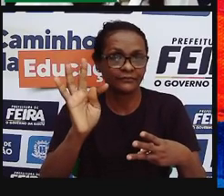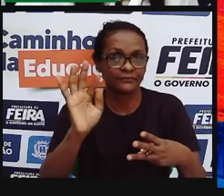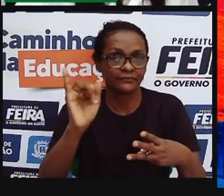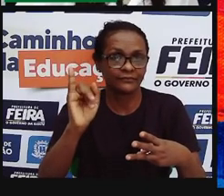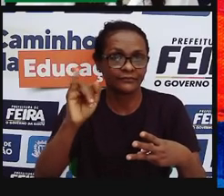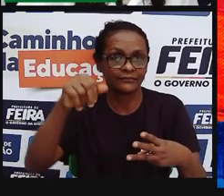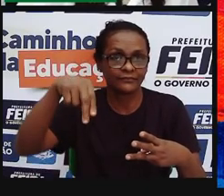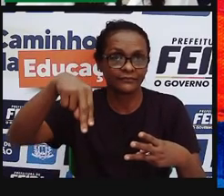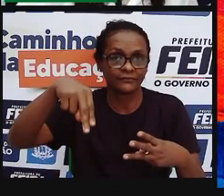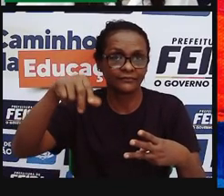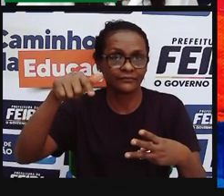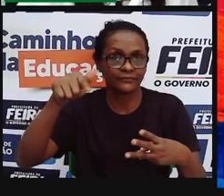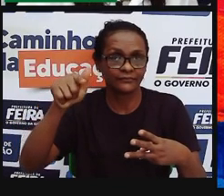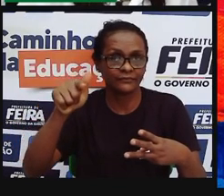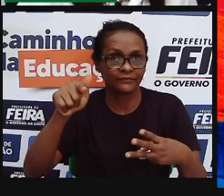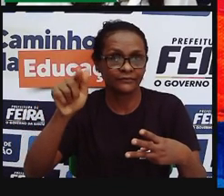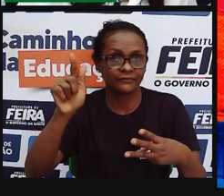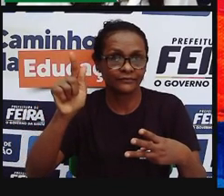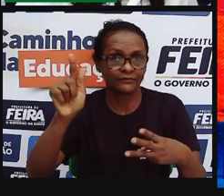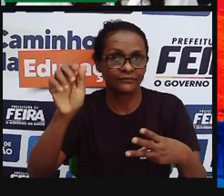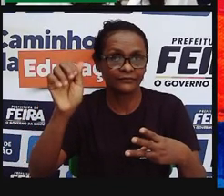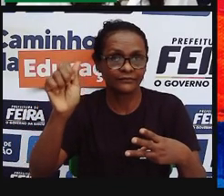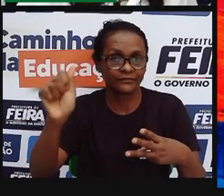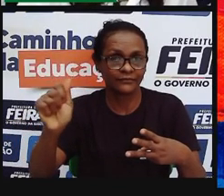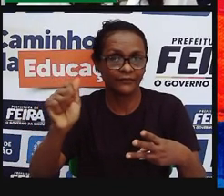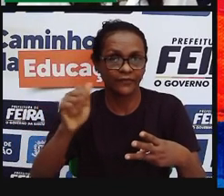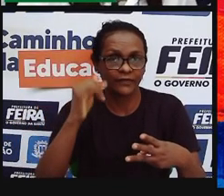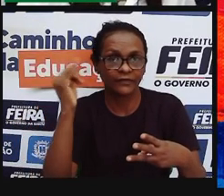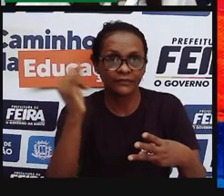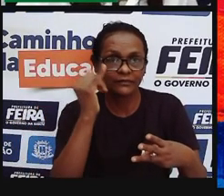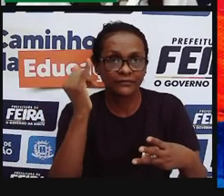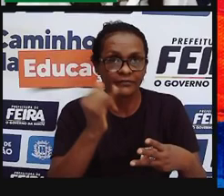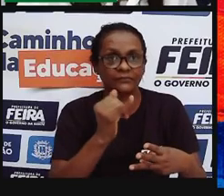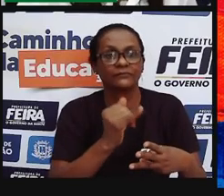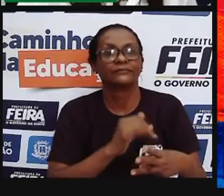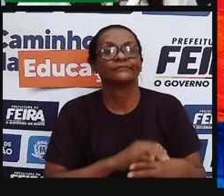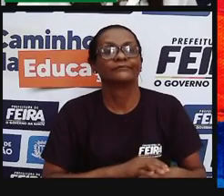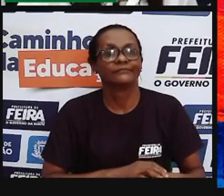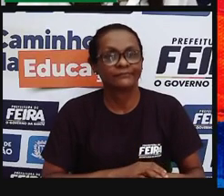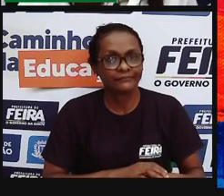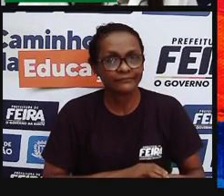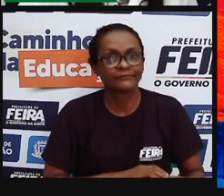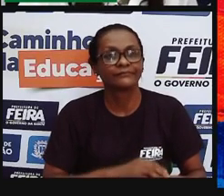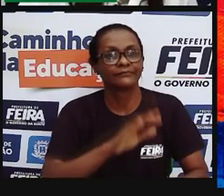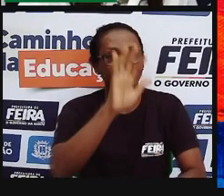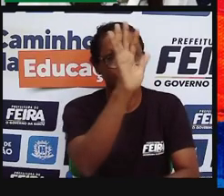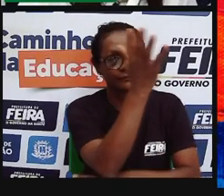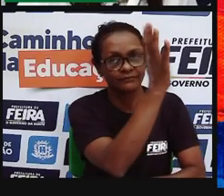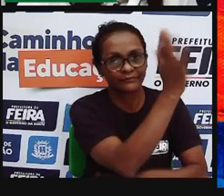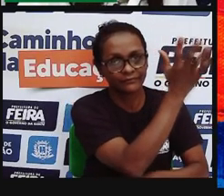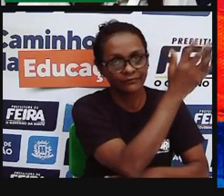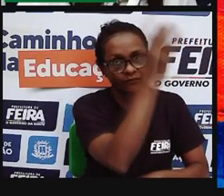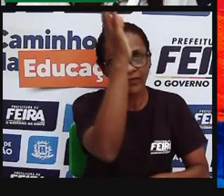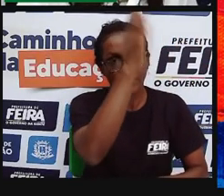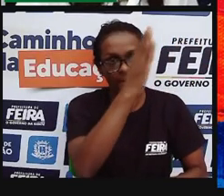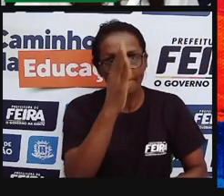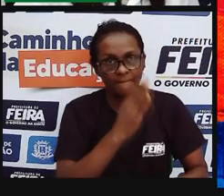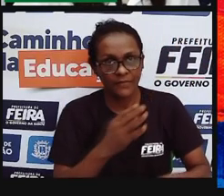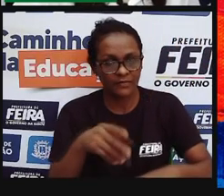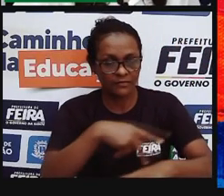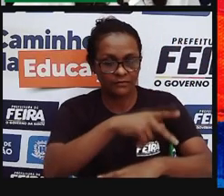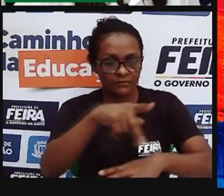aqui, elas vão falar sobre os biomas, né? Do nosso país, tá bom?